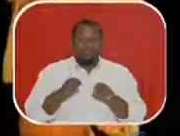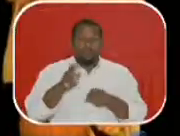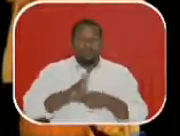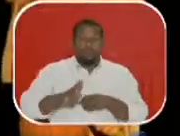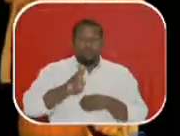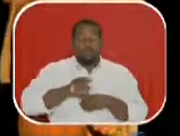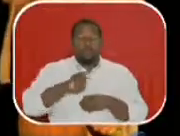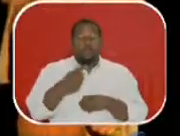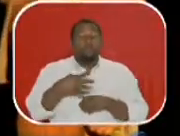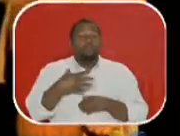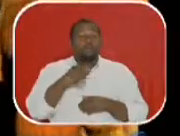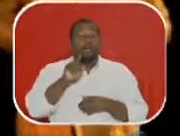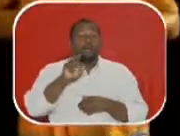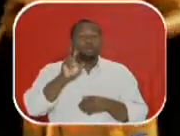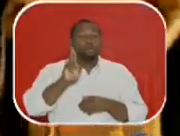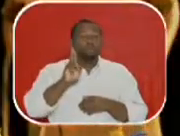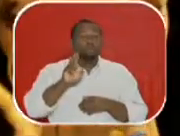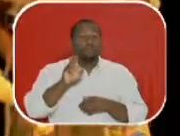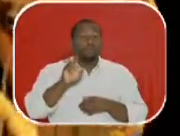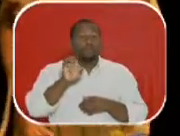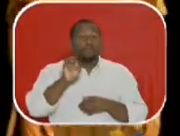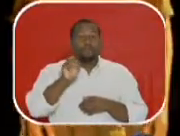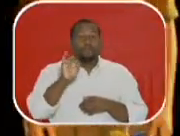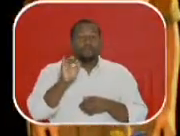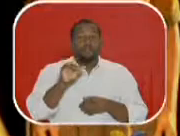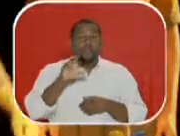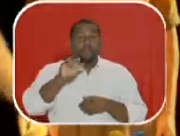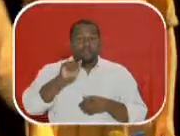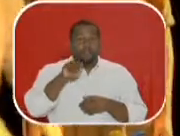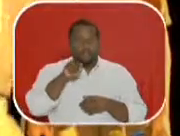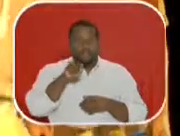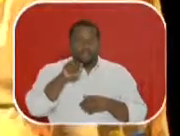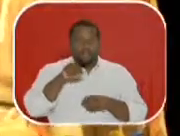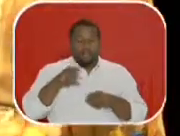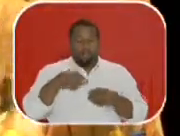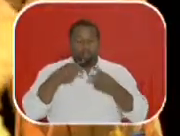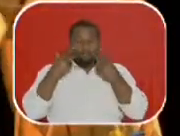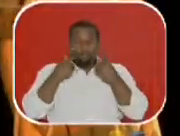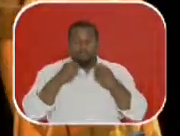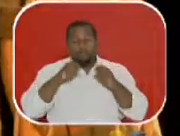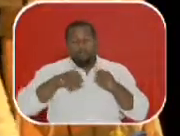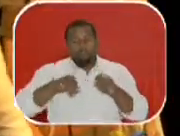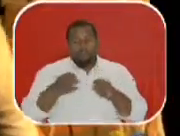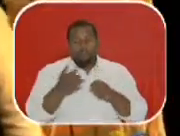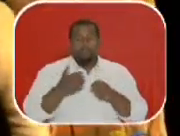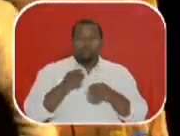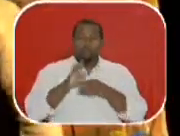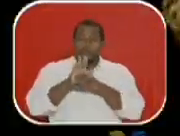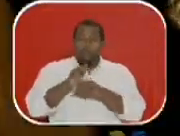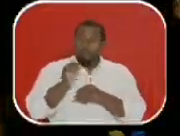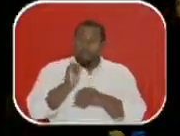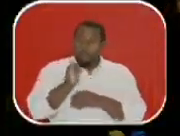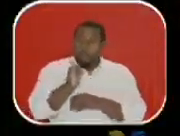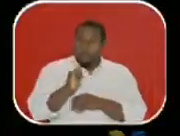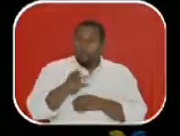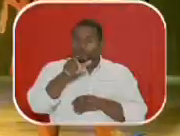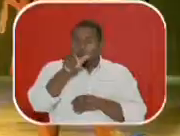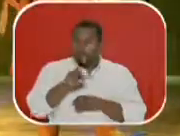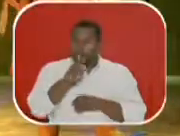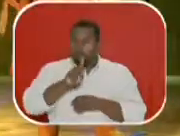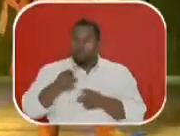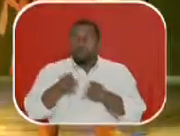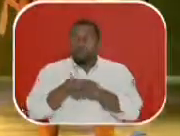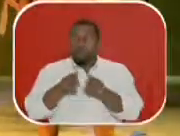aula. Só a fruição estética dessa obra já se caracteriza como uma atividade formativa, tanto para os professores,